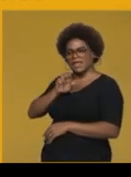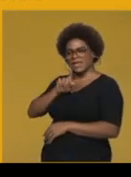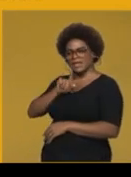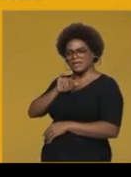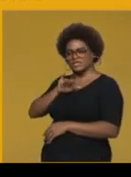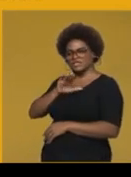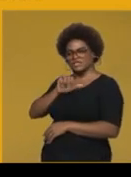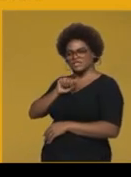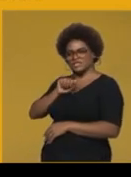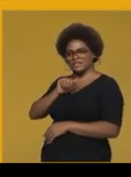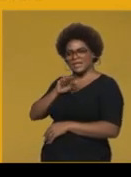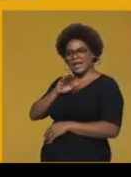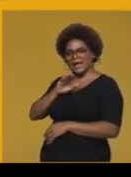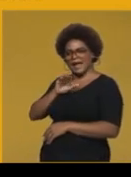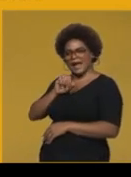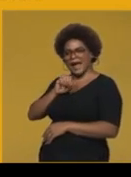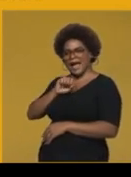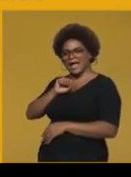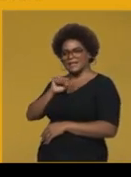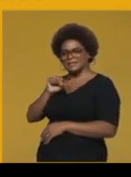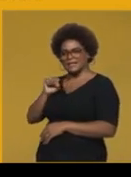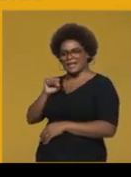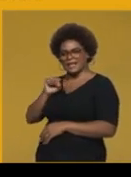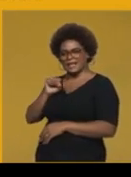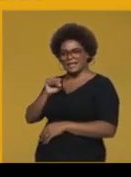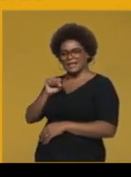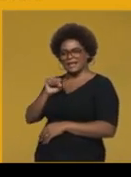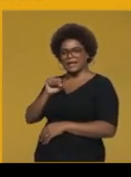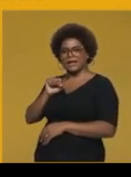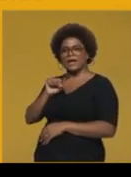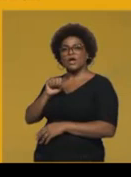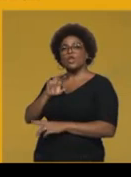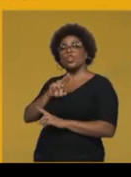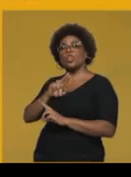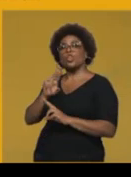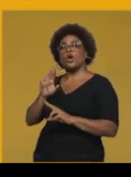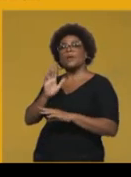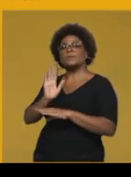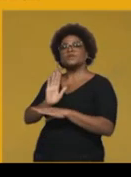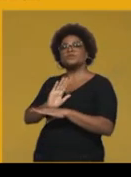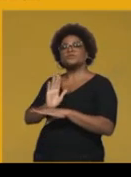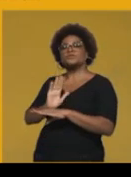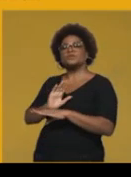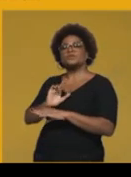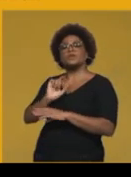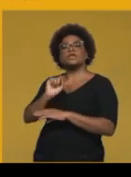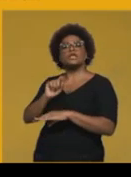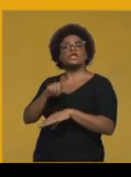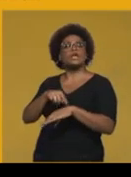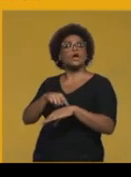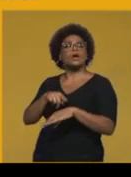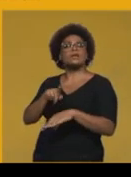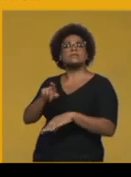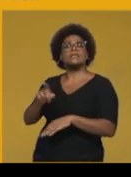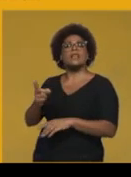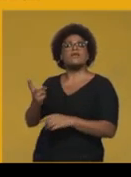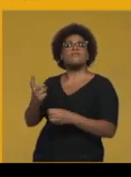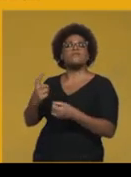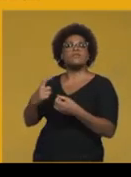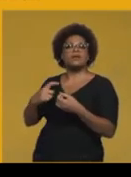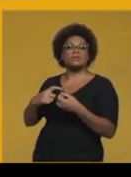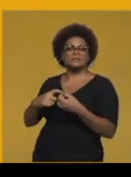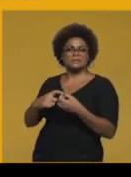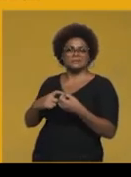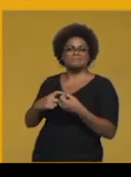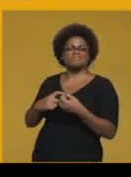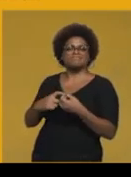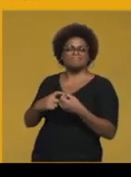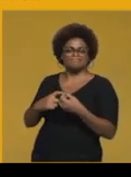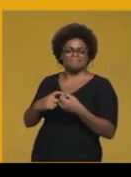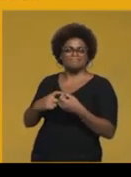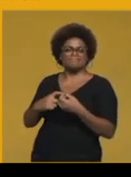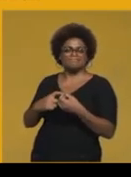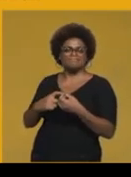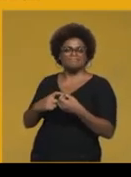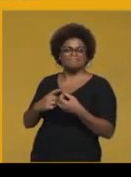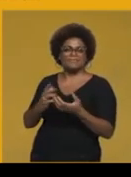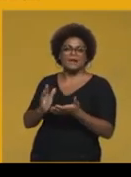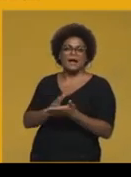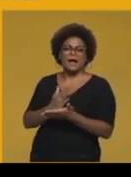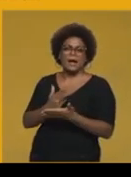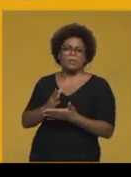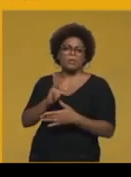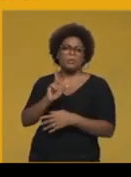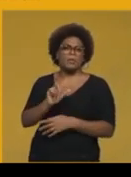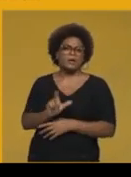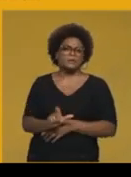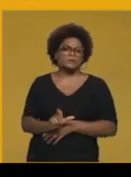se você não assistiu a esse filme, assista. Muito bom. Olha, algumas pessoas